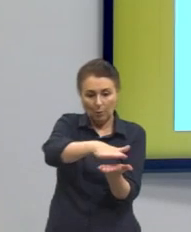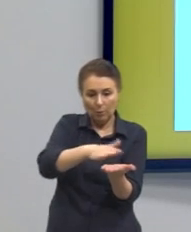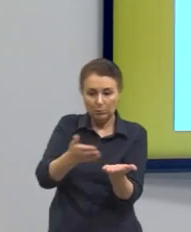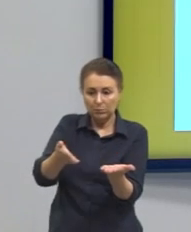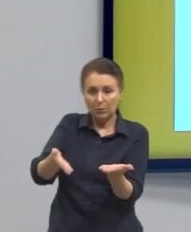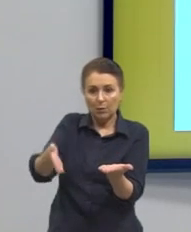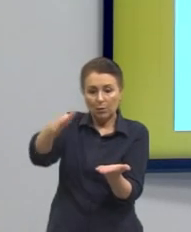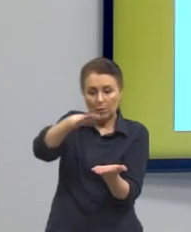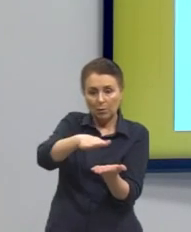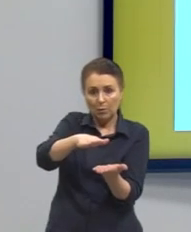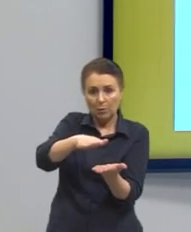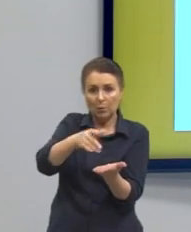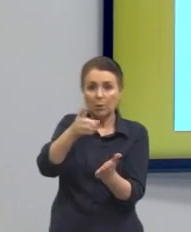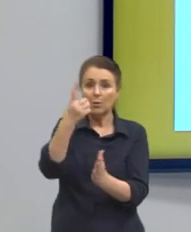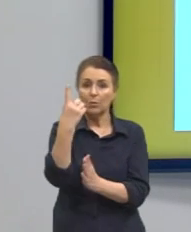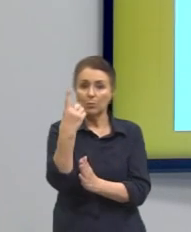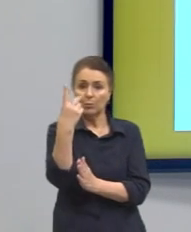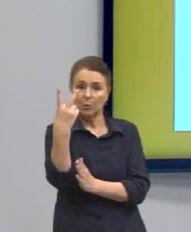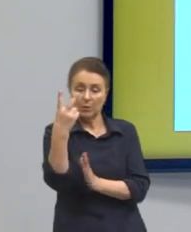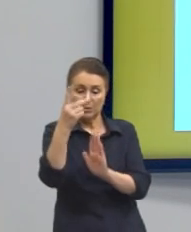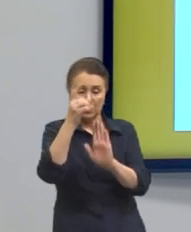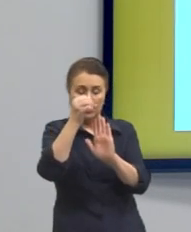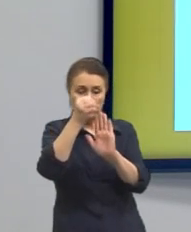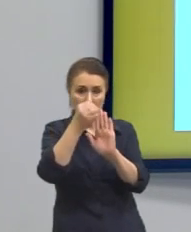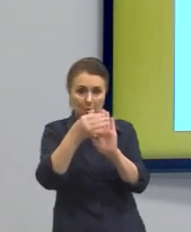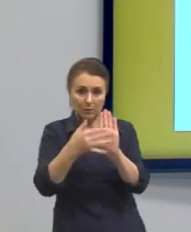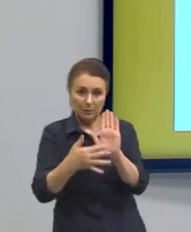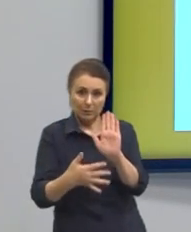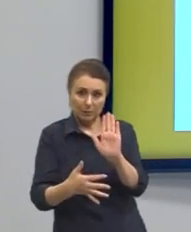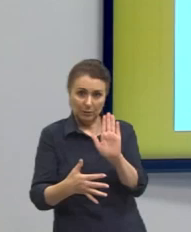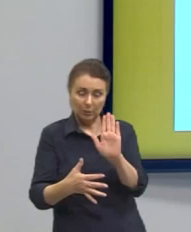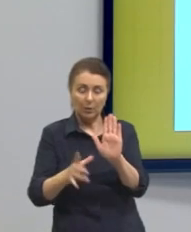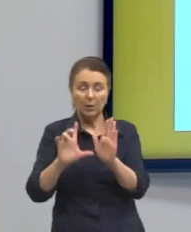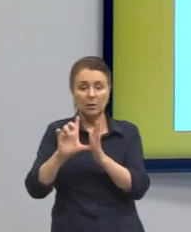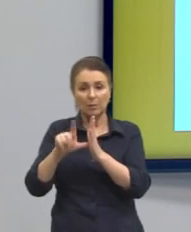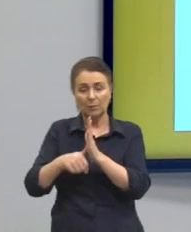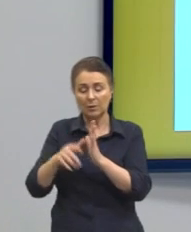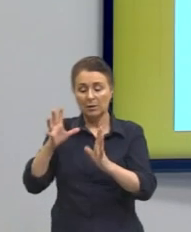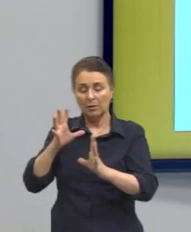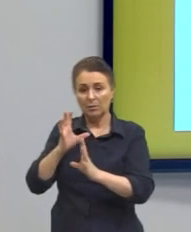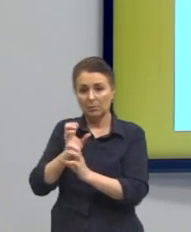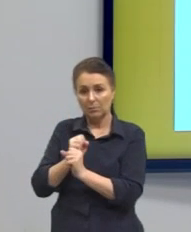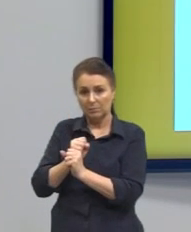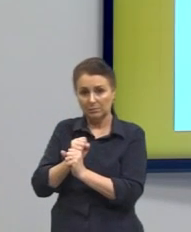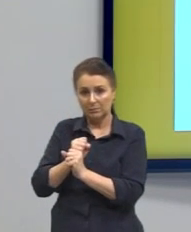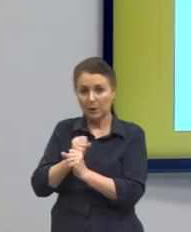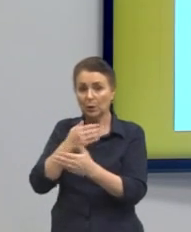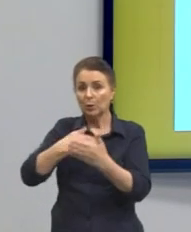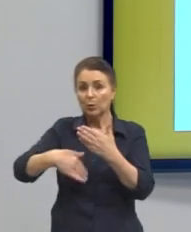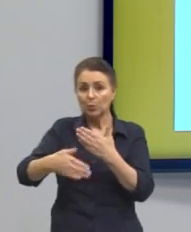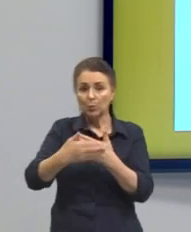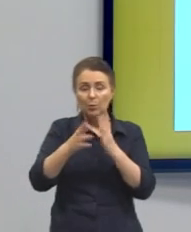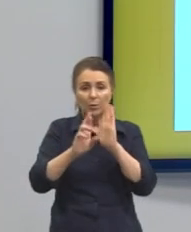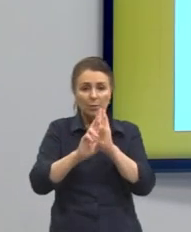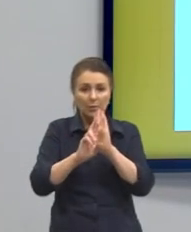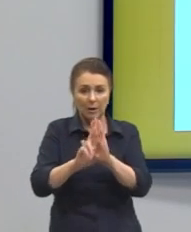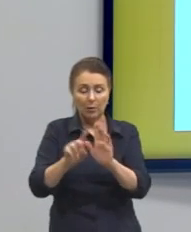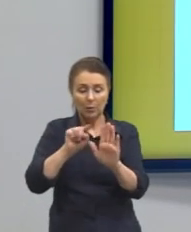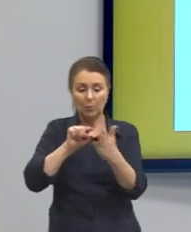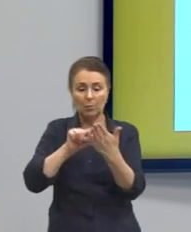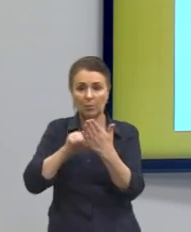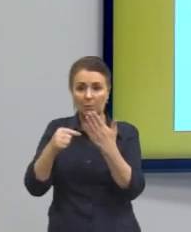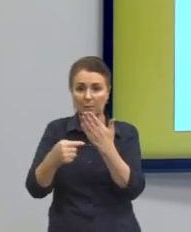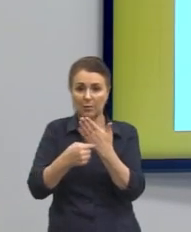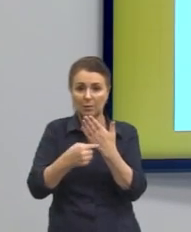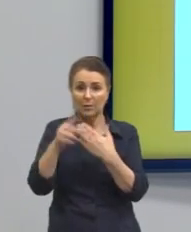Desenvolvimento um e dois, representa o recheio. Conclusão representa também o pão. Depois, a aula três.